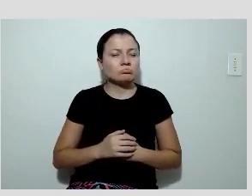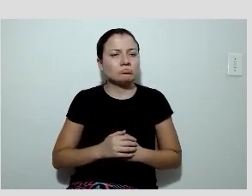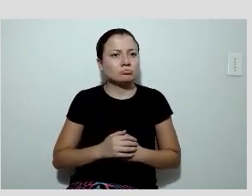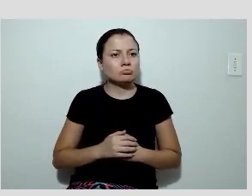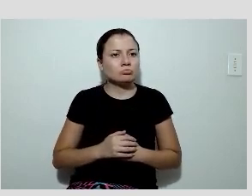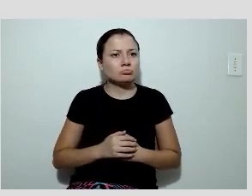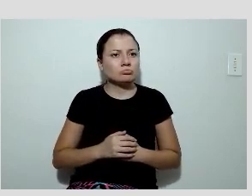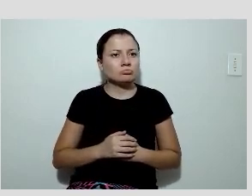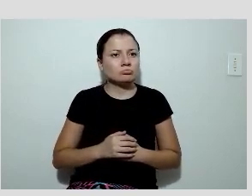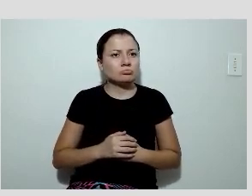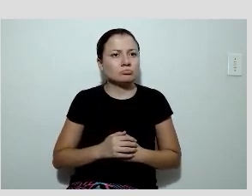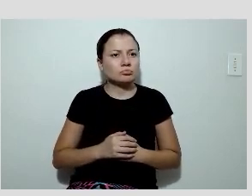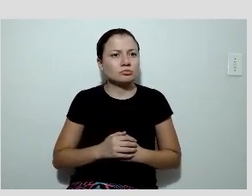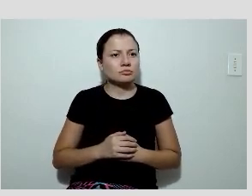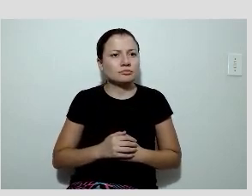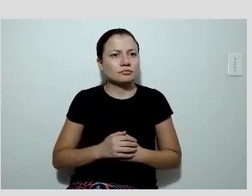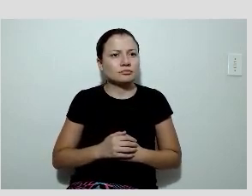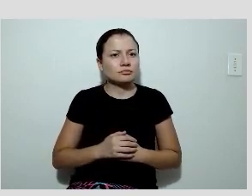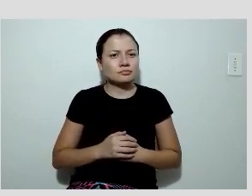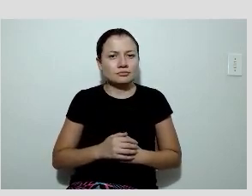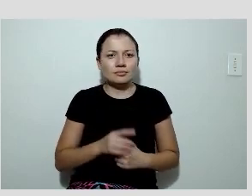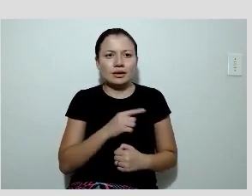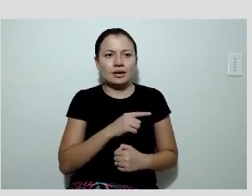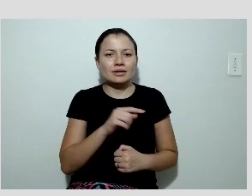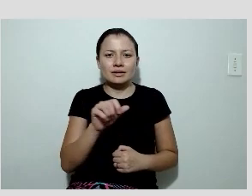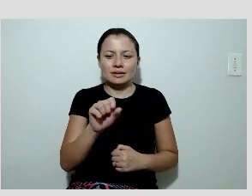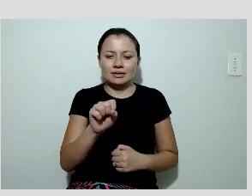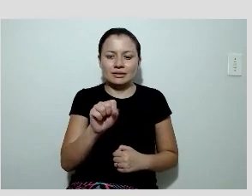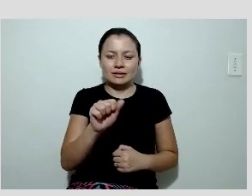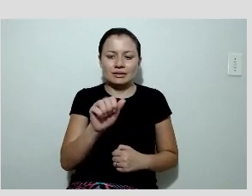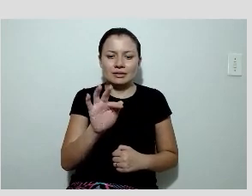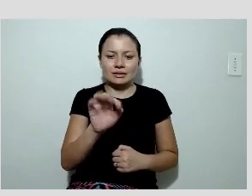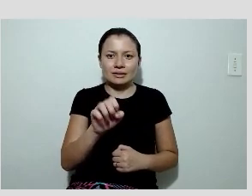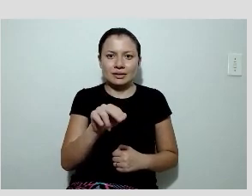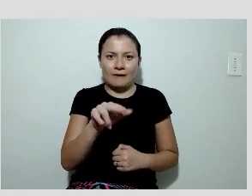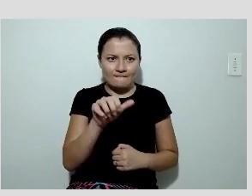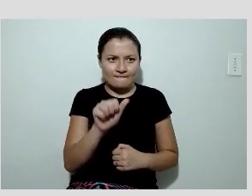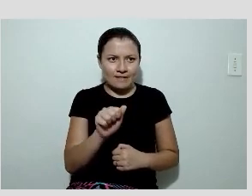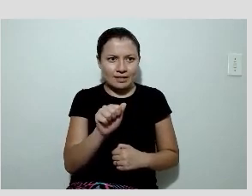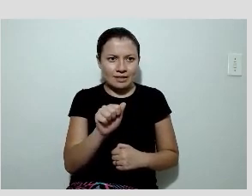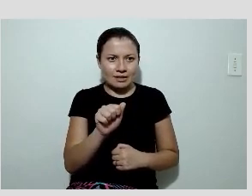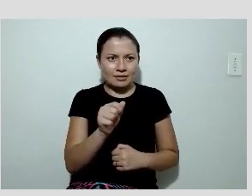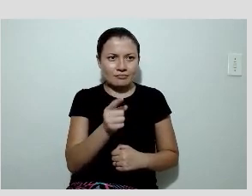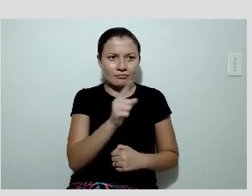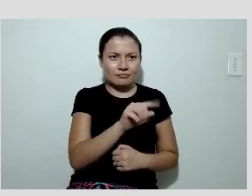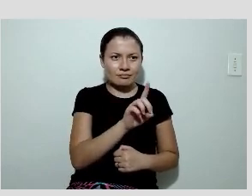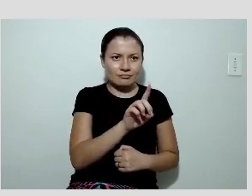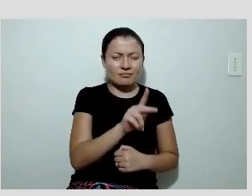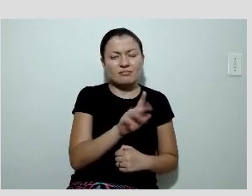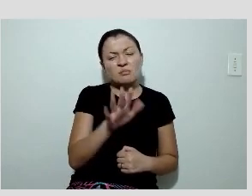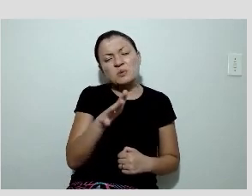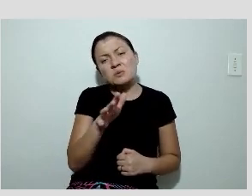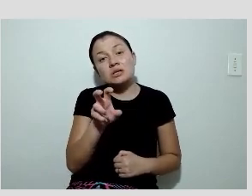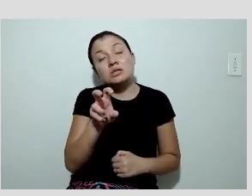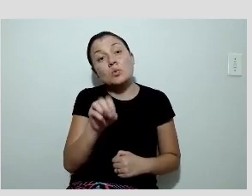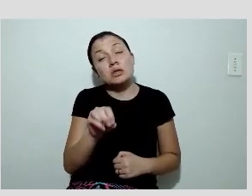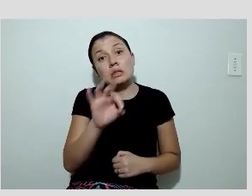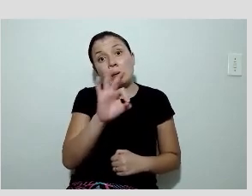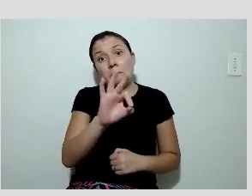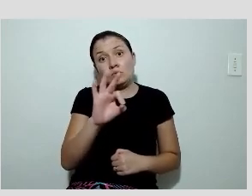a ponte dele, essa fena para a BP, ela tinha uma oclusão estimada em torno de 50%,